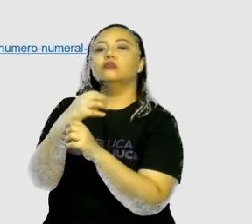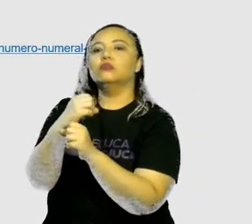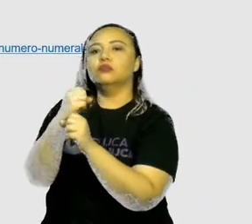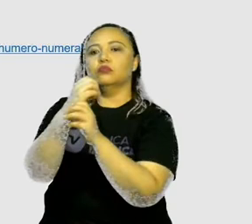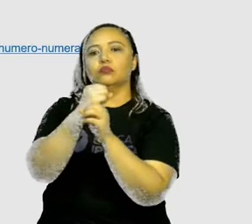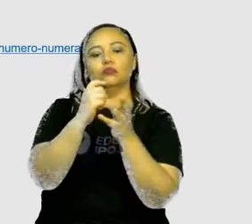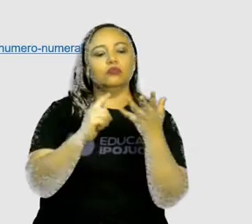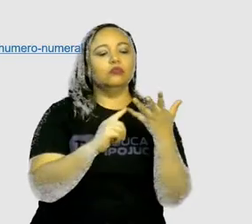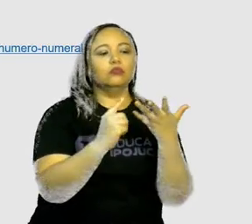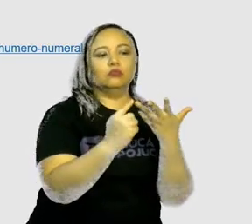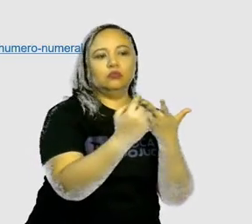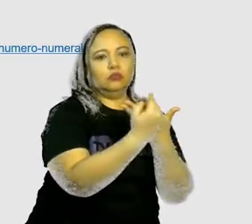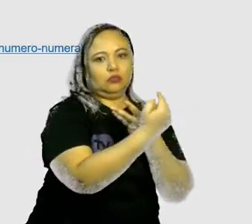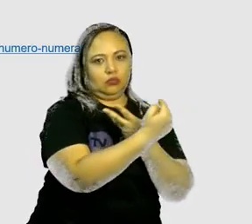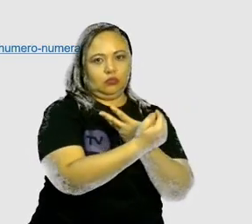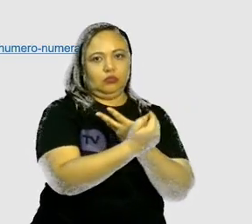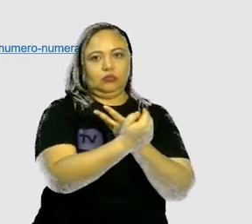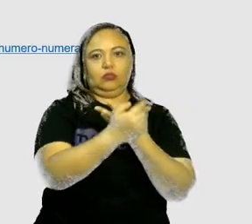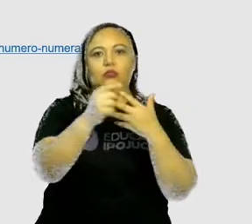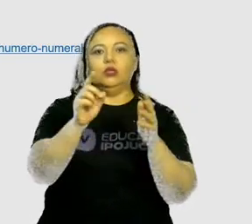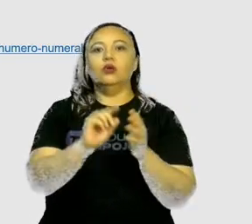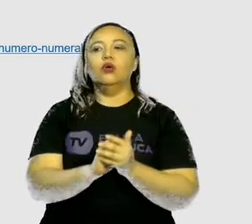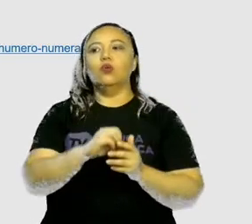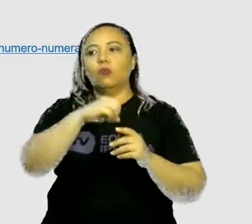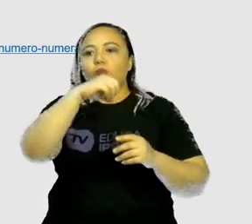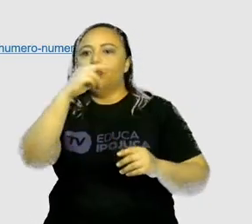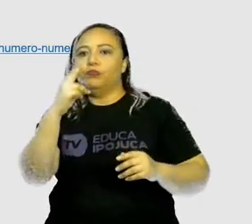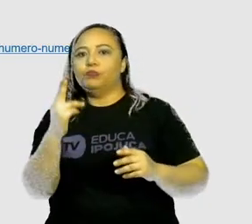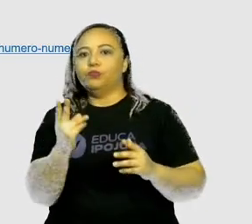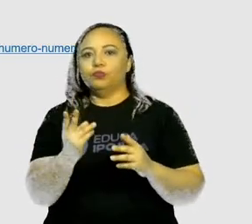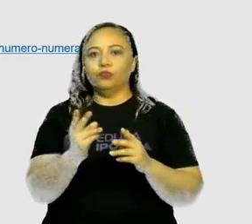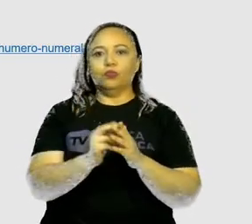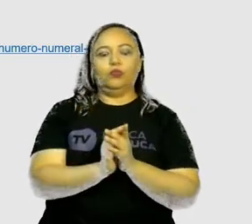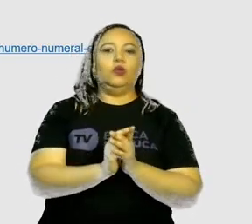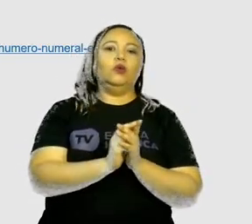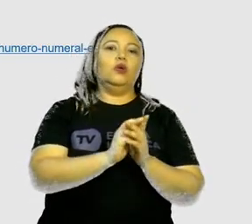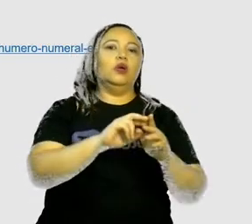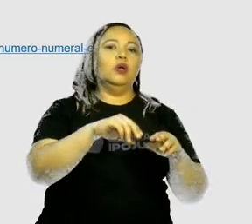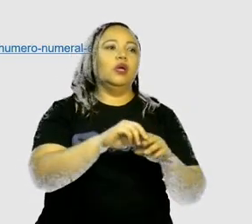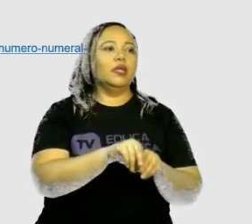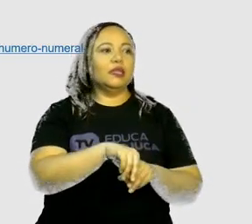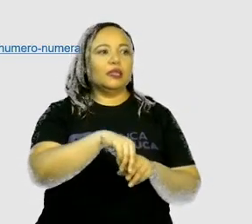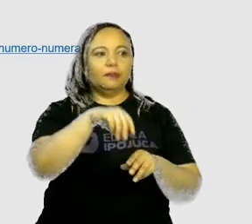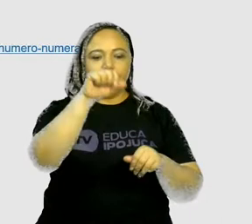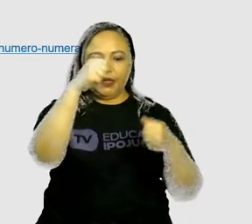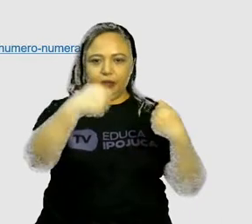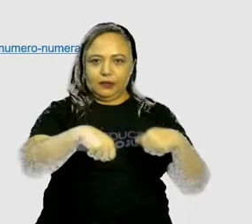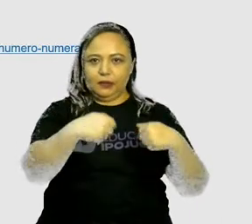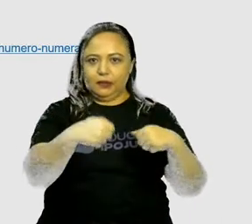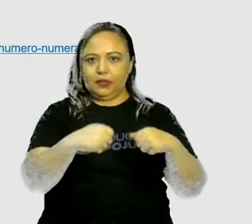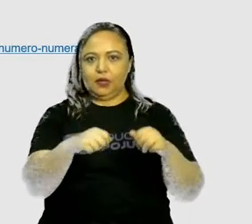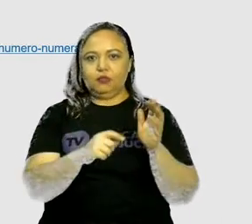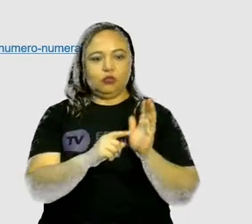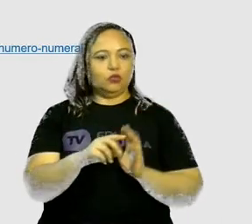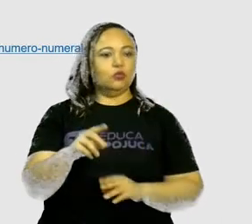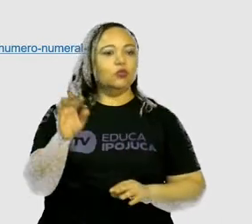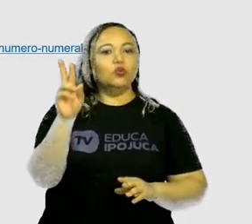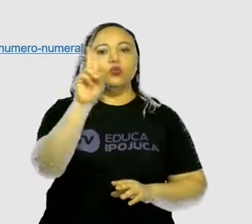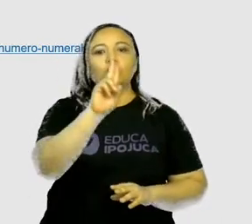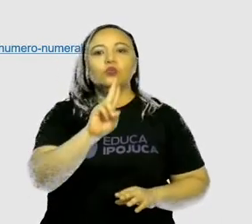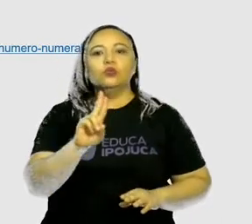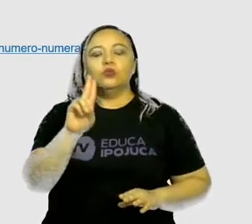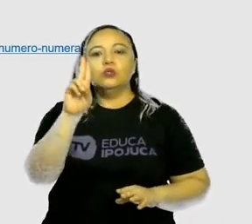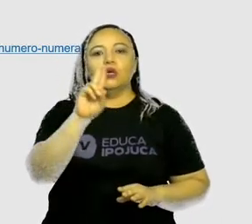contagem ou os elementos de determinado conjunto. E precisamos utilizá-los